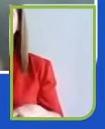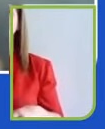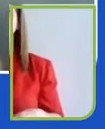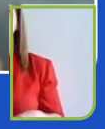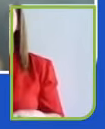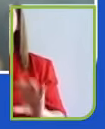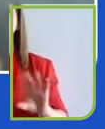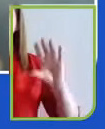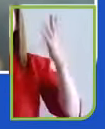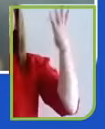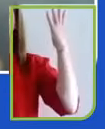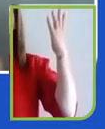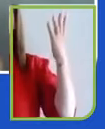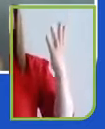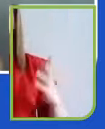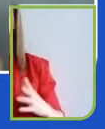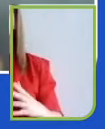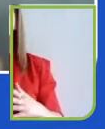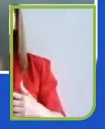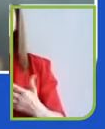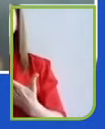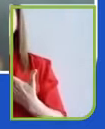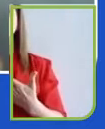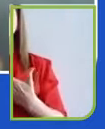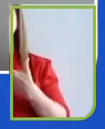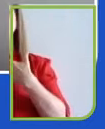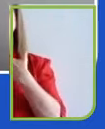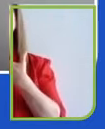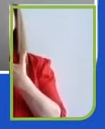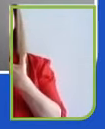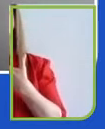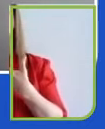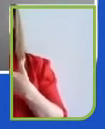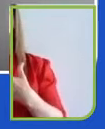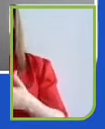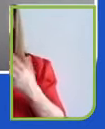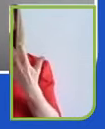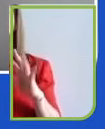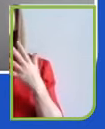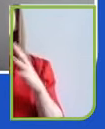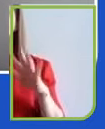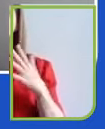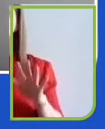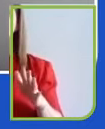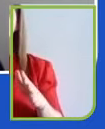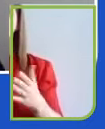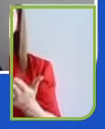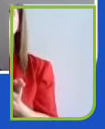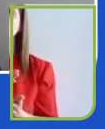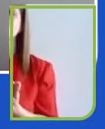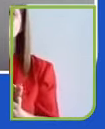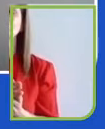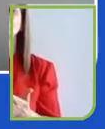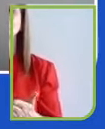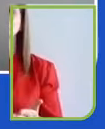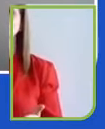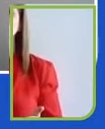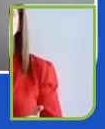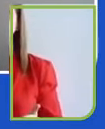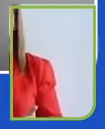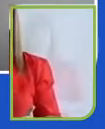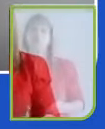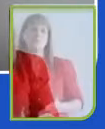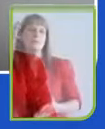Valores. Queria parabenizar pelo estudo. Sensacional. Acabei já lendo na íntegra, como palestrante hoje, tive